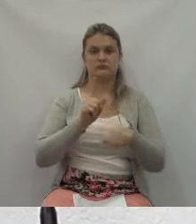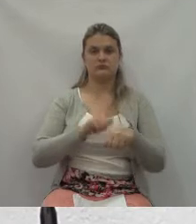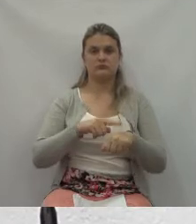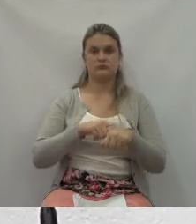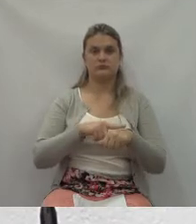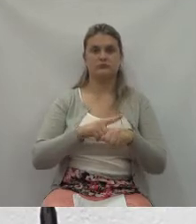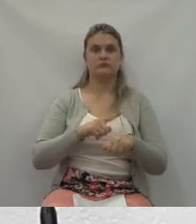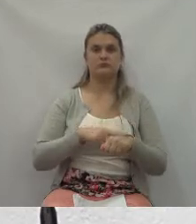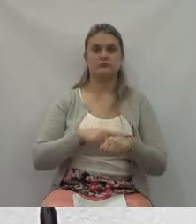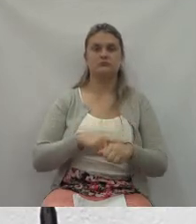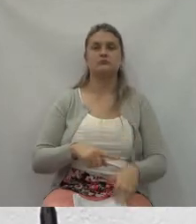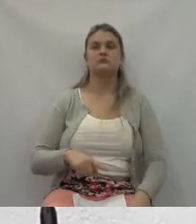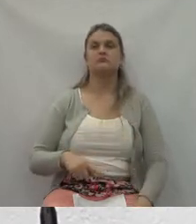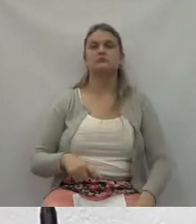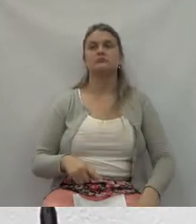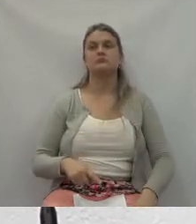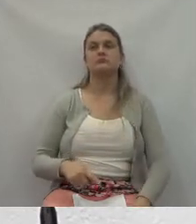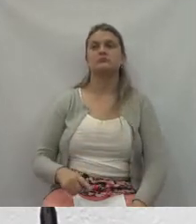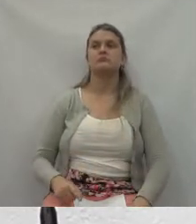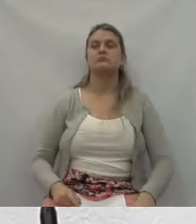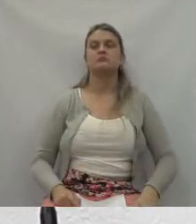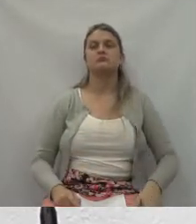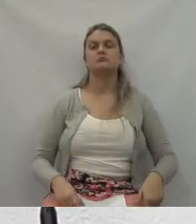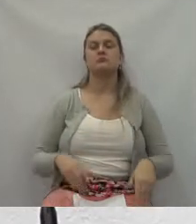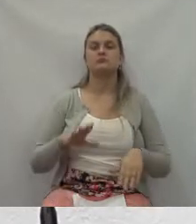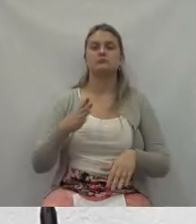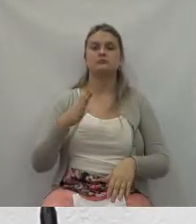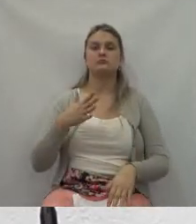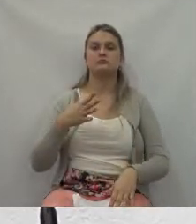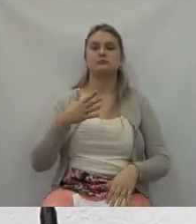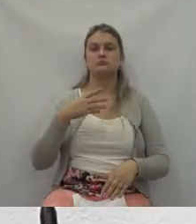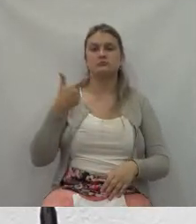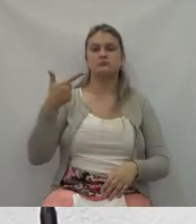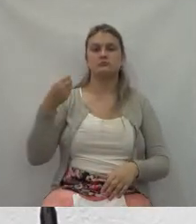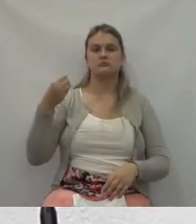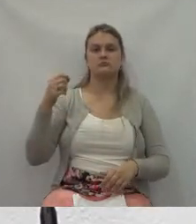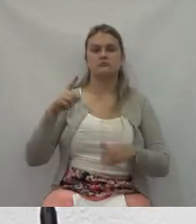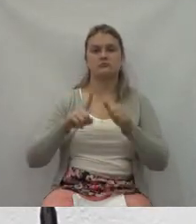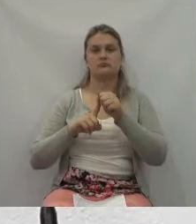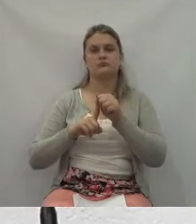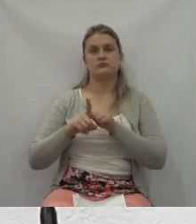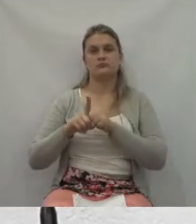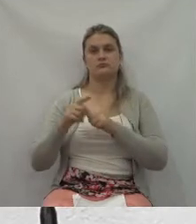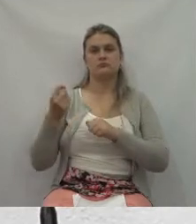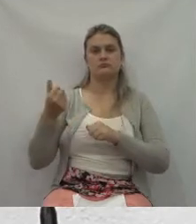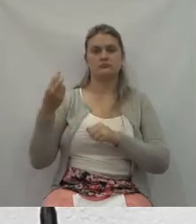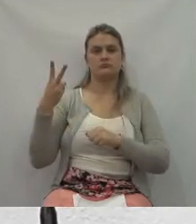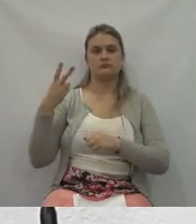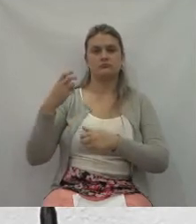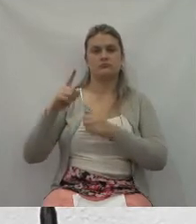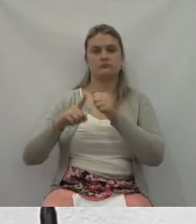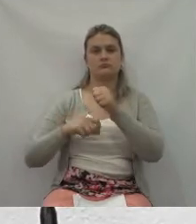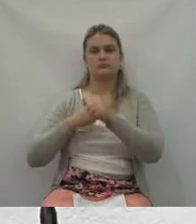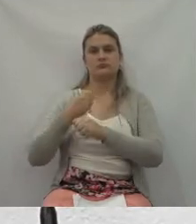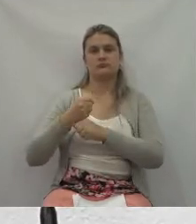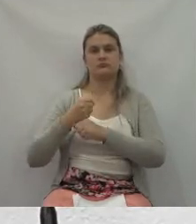de praticamente 20 meses, quase dois anos, juntos,